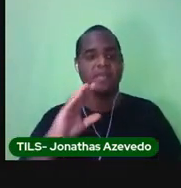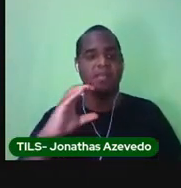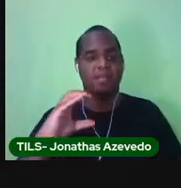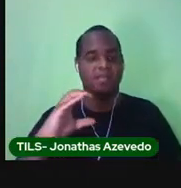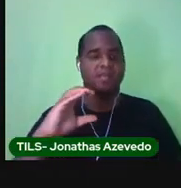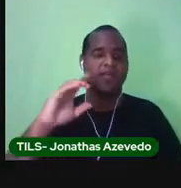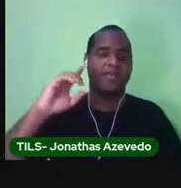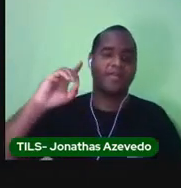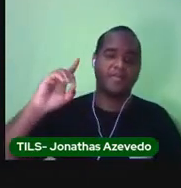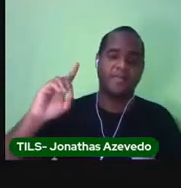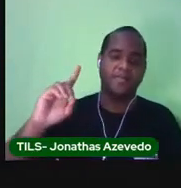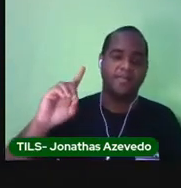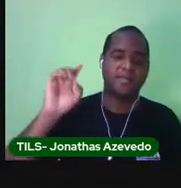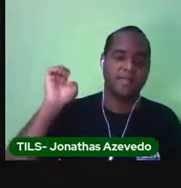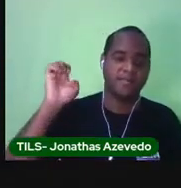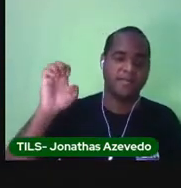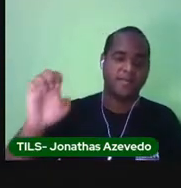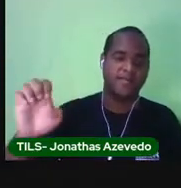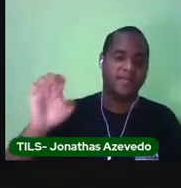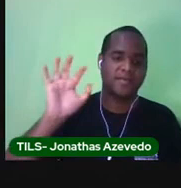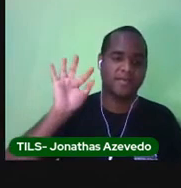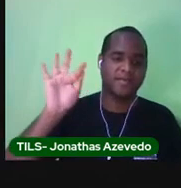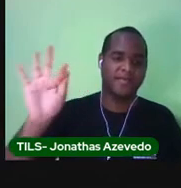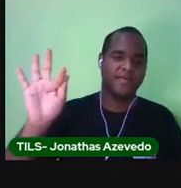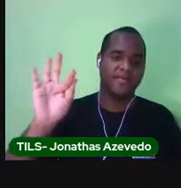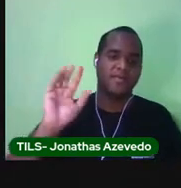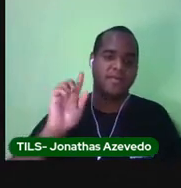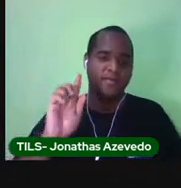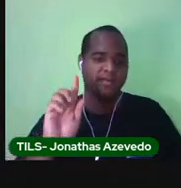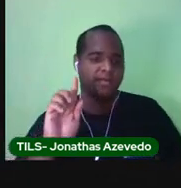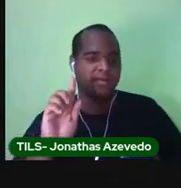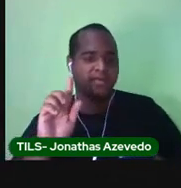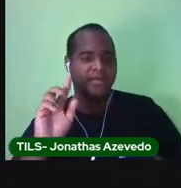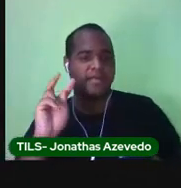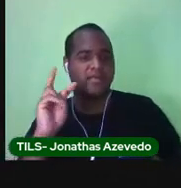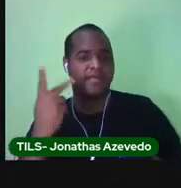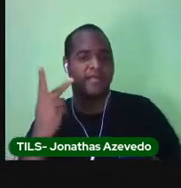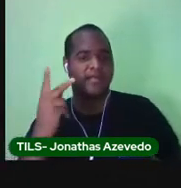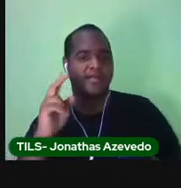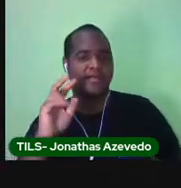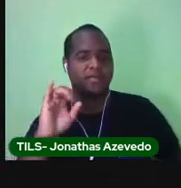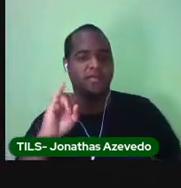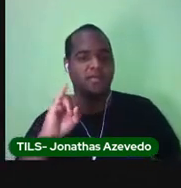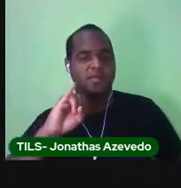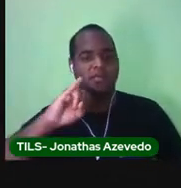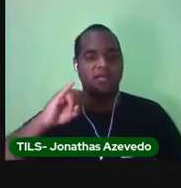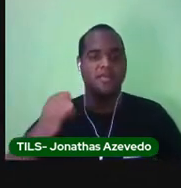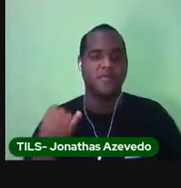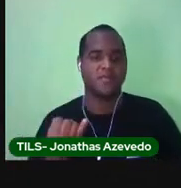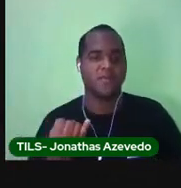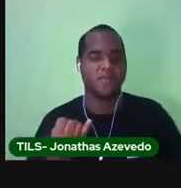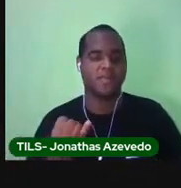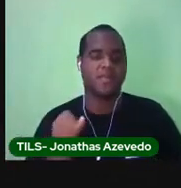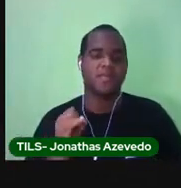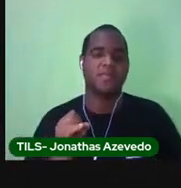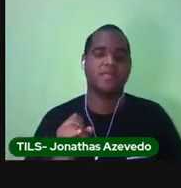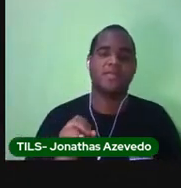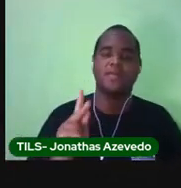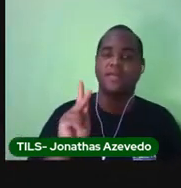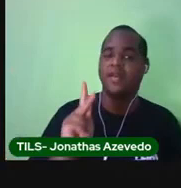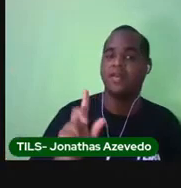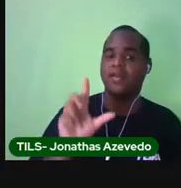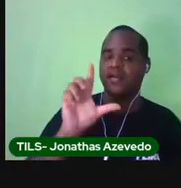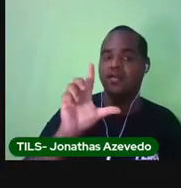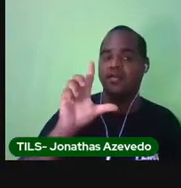C D E F G H I J K